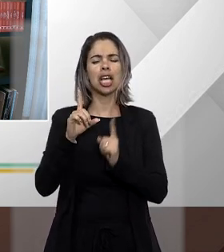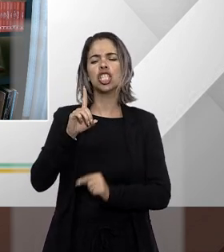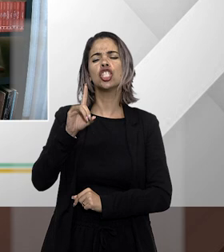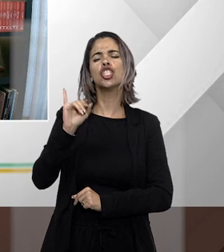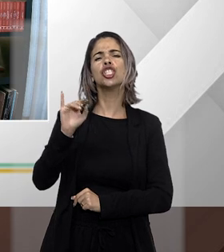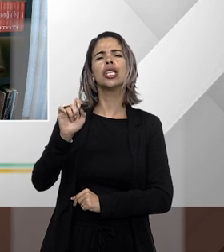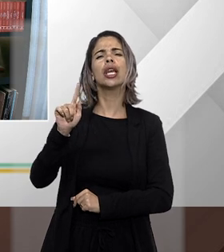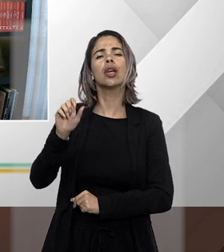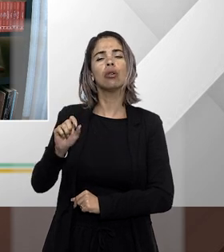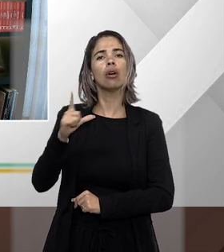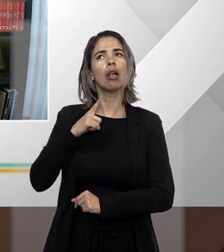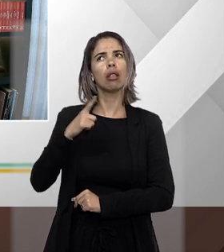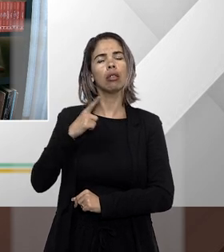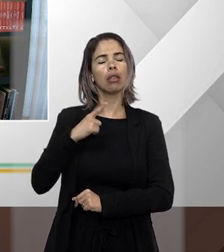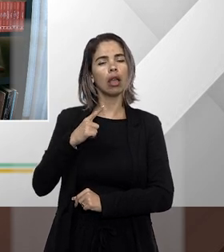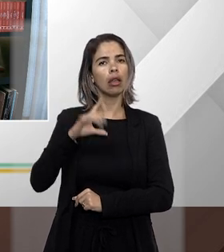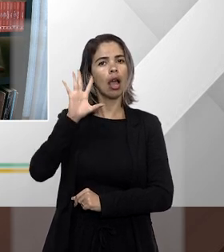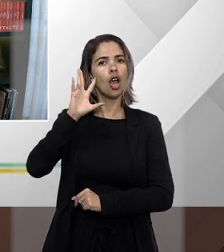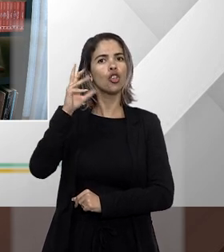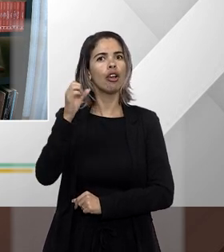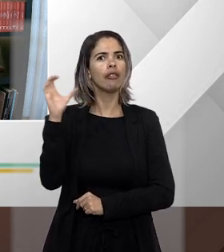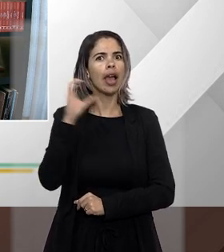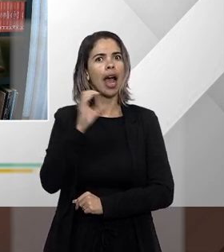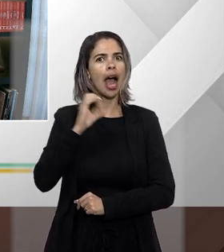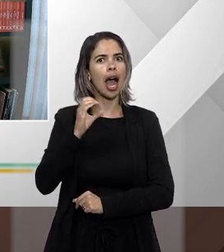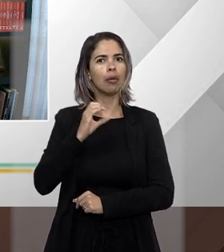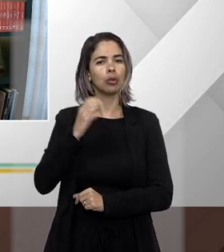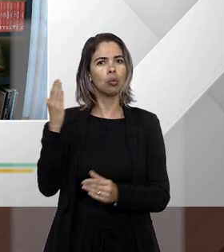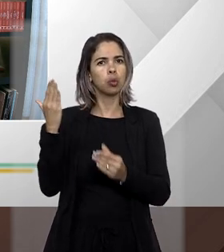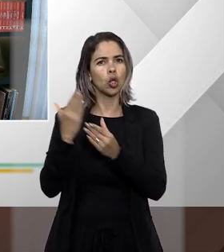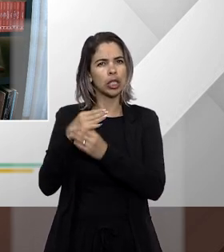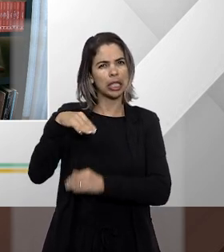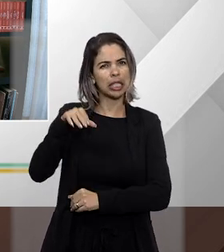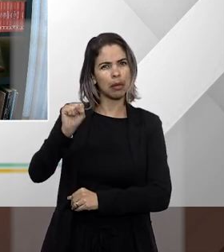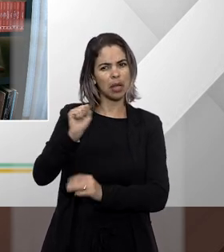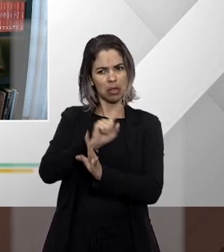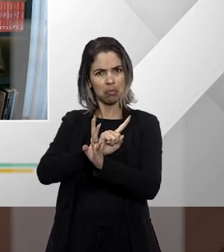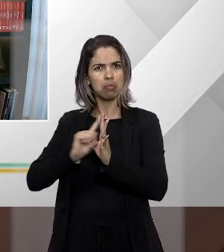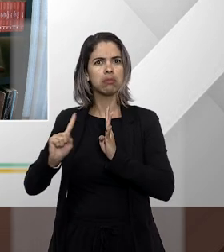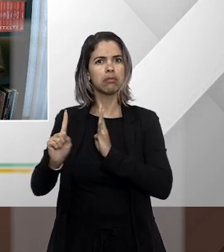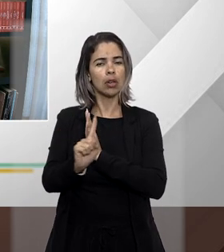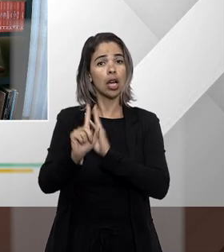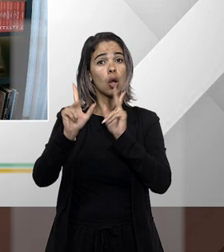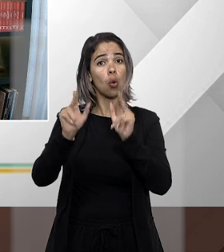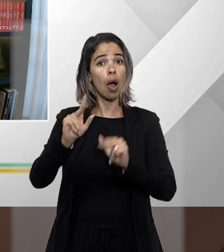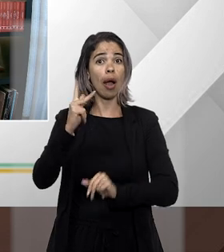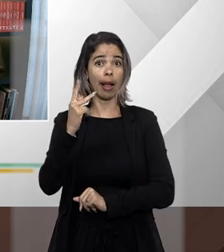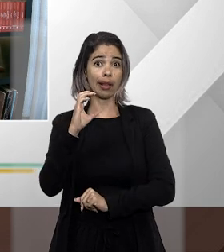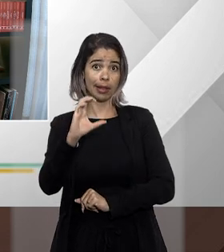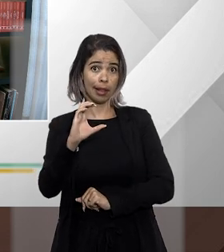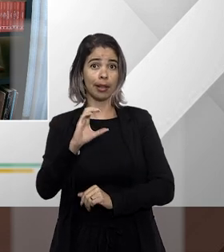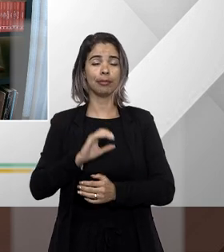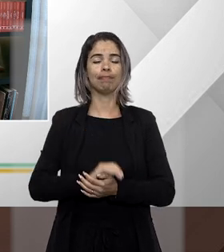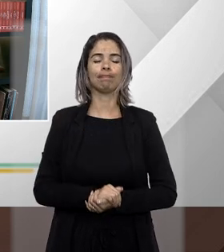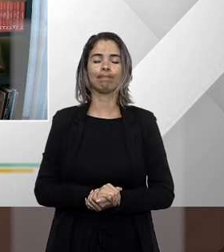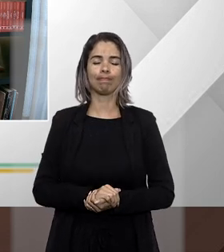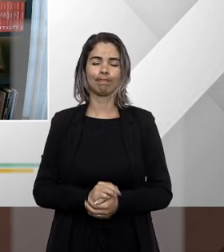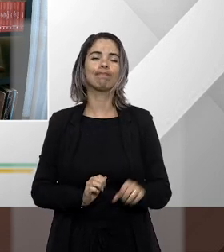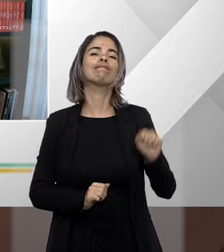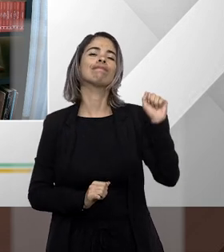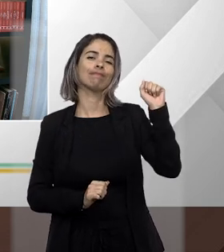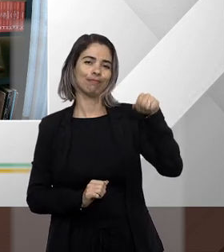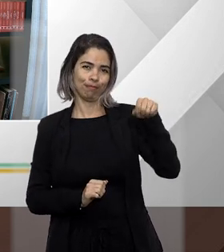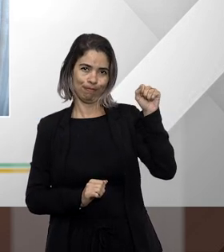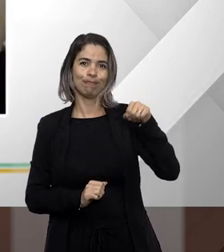desse tipo de ação mandamental assim como no habeas corpus assim assim inclusive por força de lei a lei